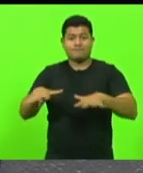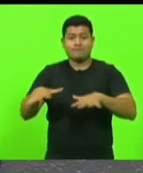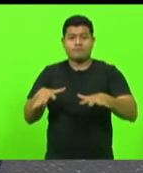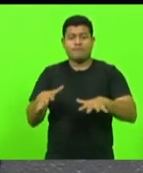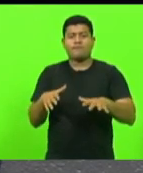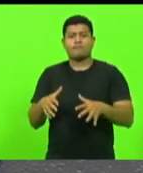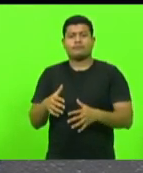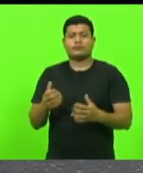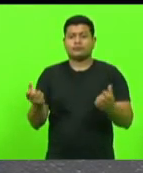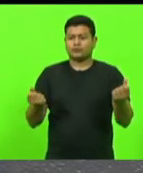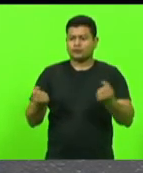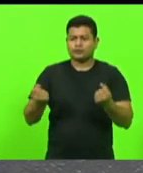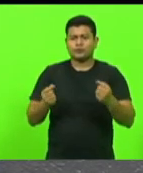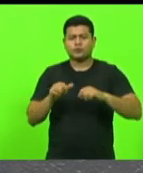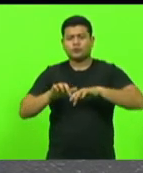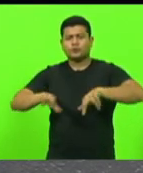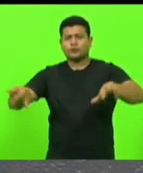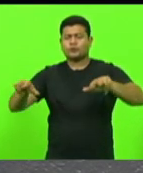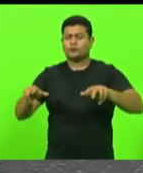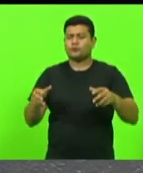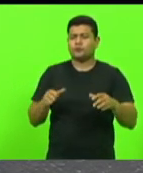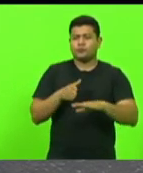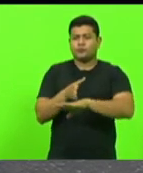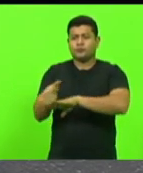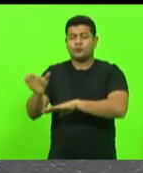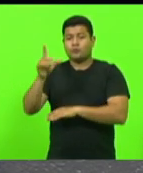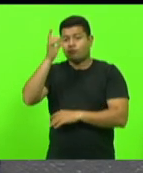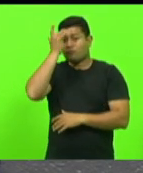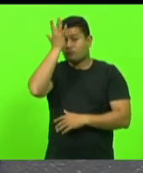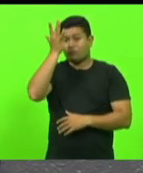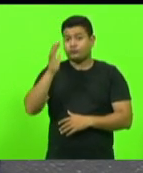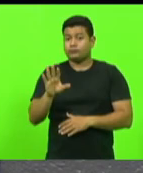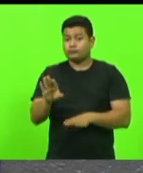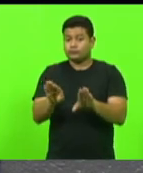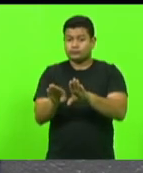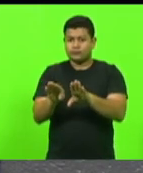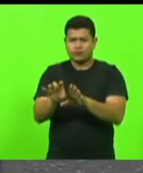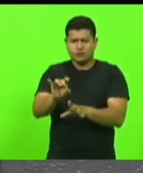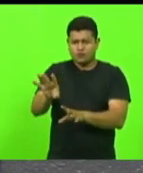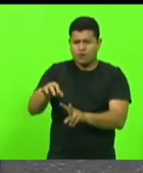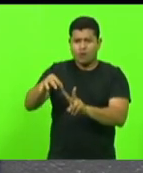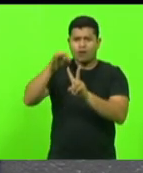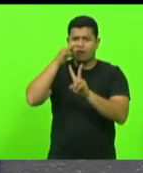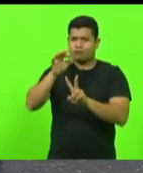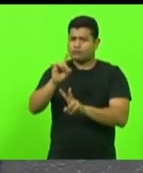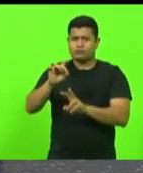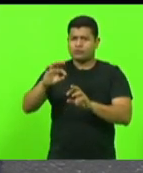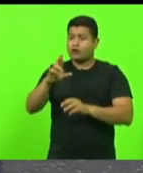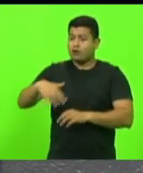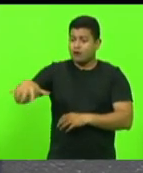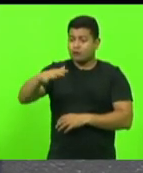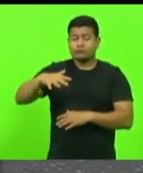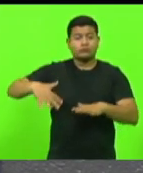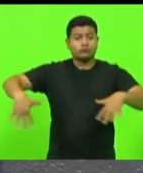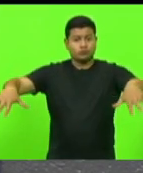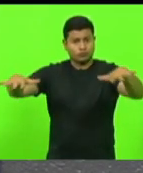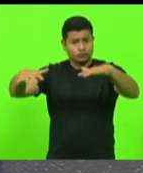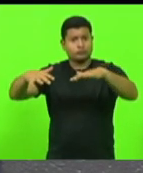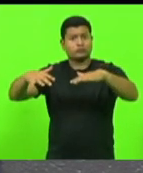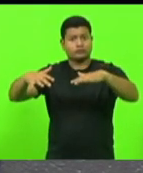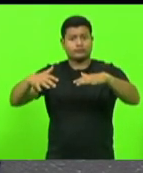apenas importante para Videira, mas importante para toda a região. Claro que é um projeto